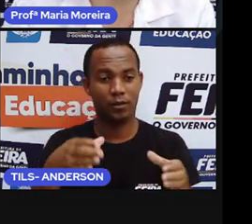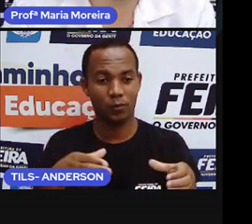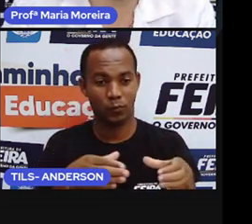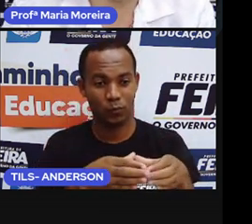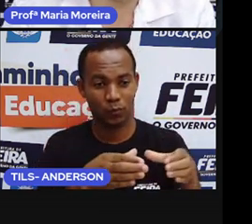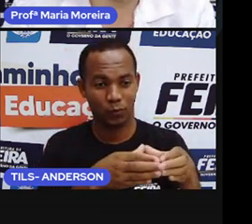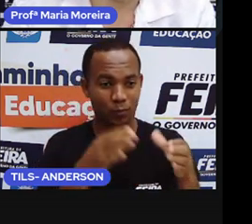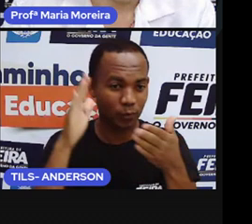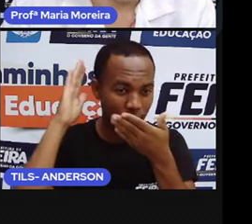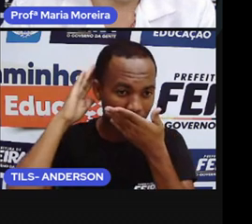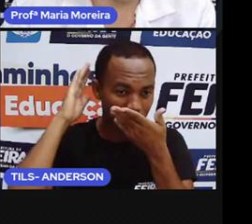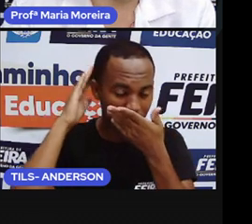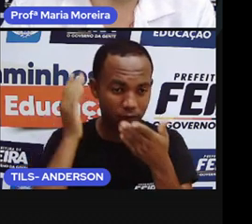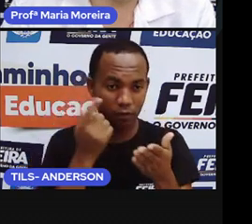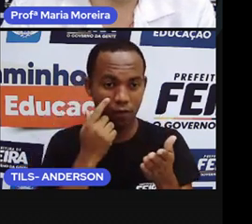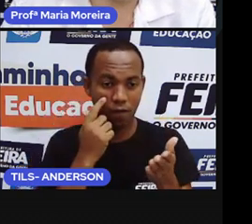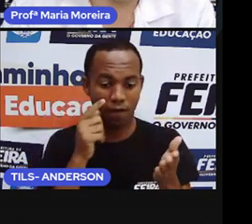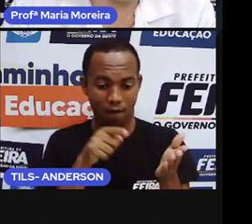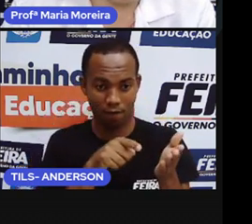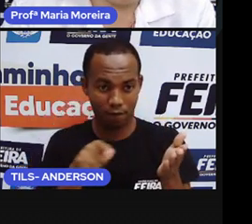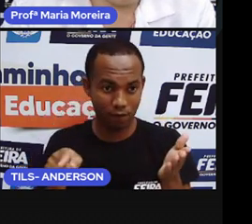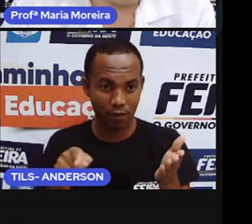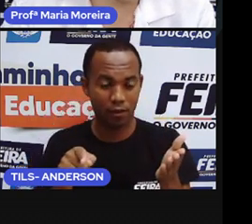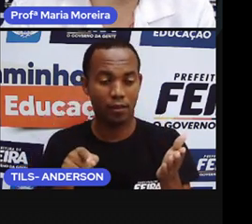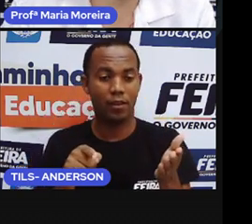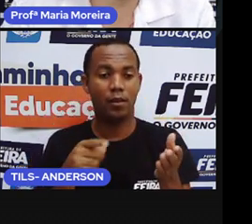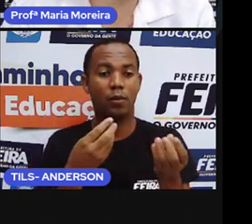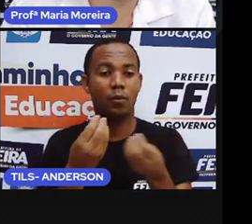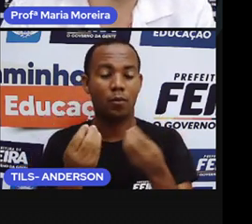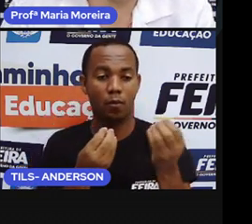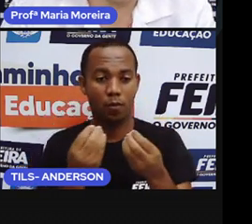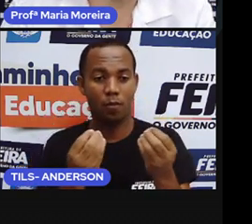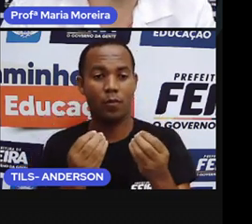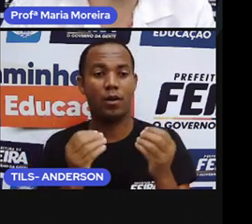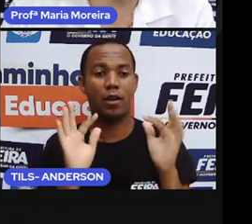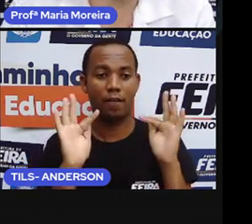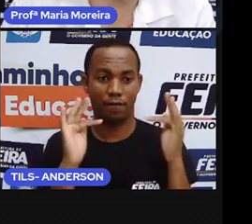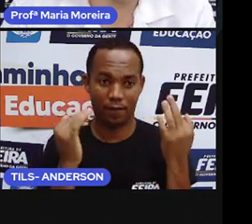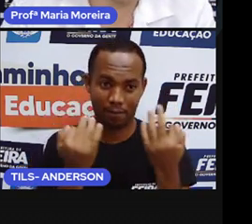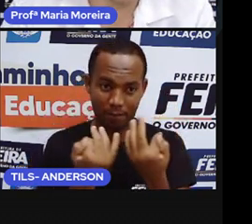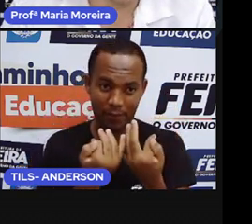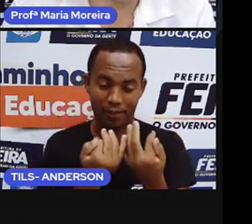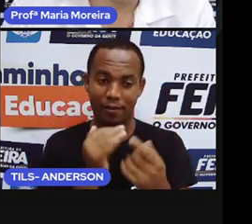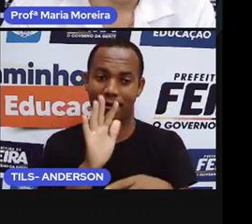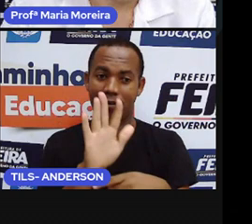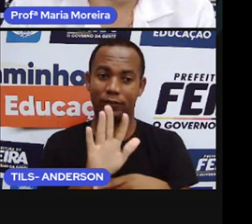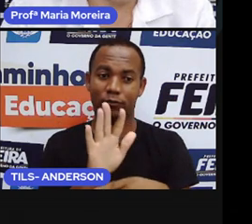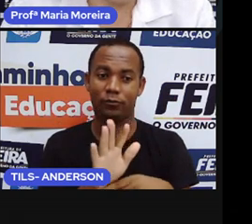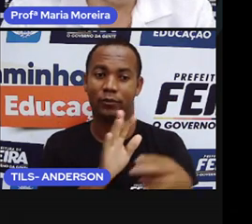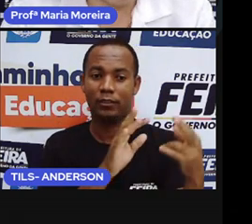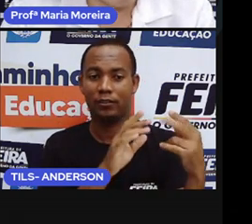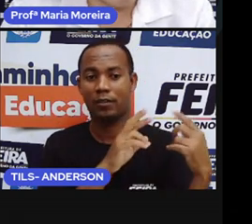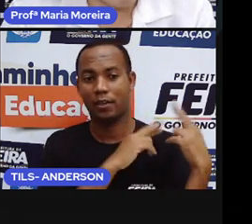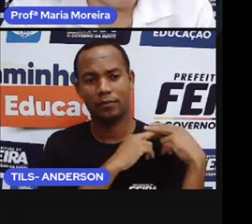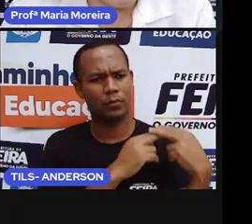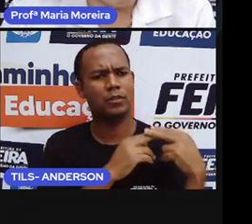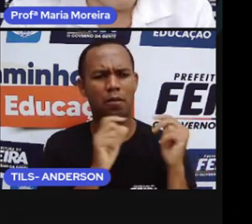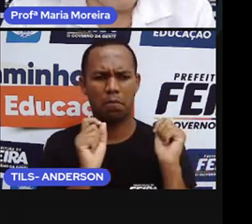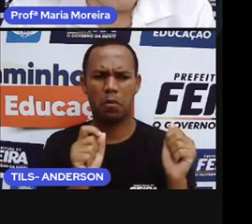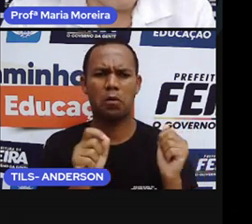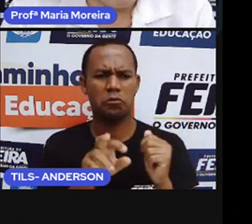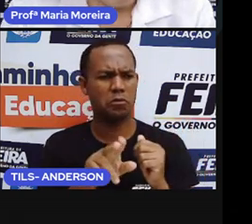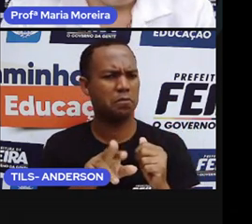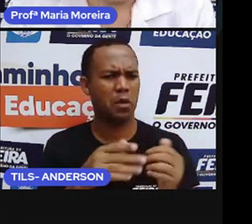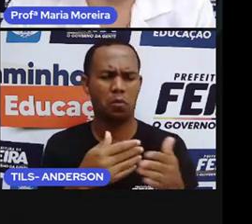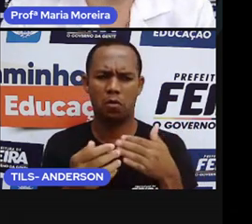a imagem abaixo. E com a ajuda de um familiar, responda, né? A atividade em seu caderno. Ou com a ajuda do irmãozinho mais